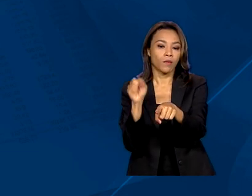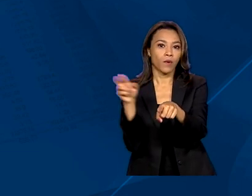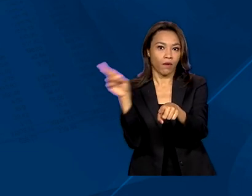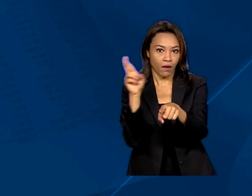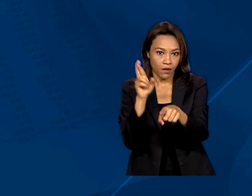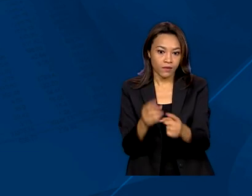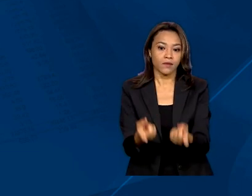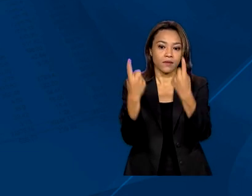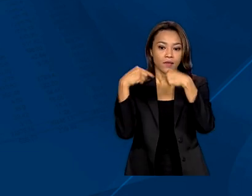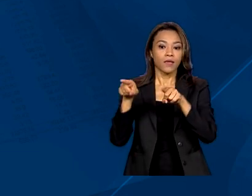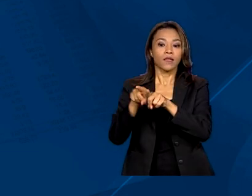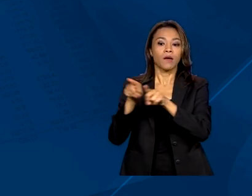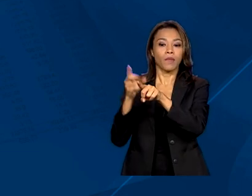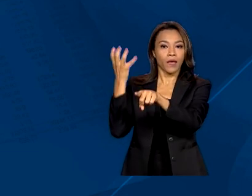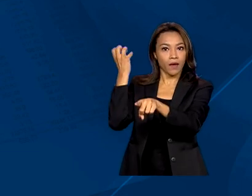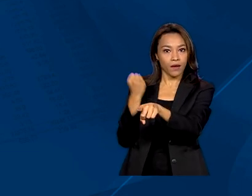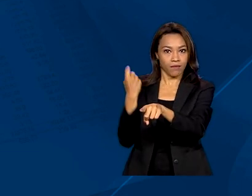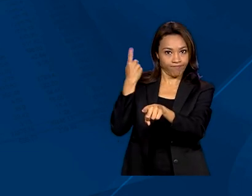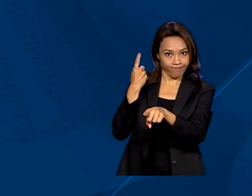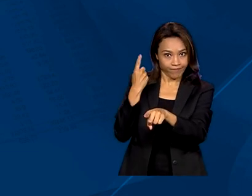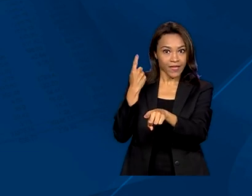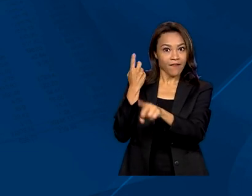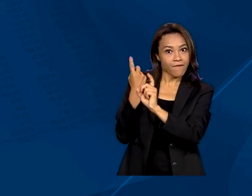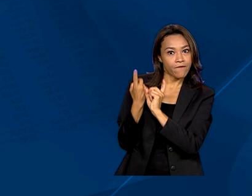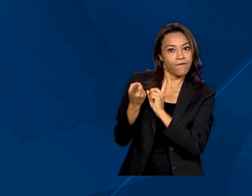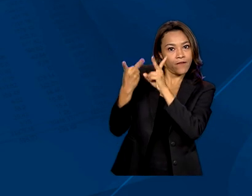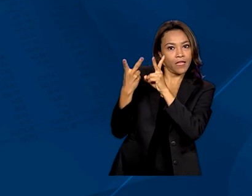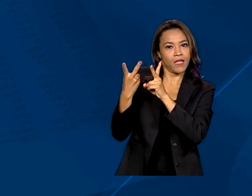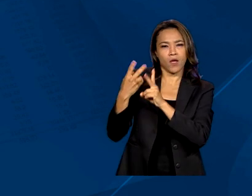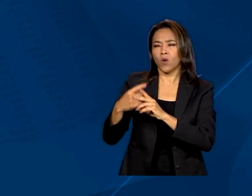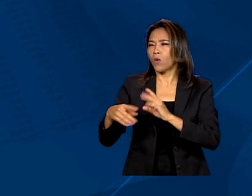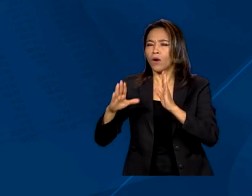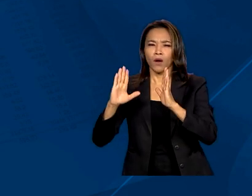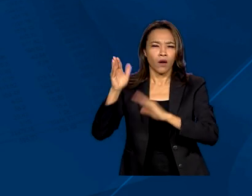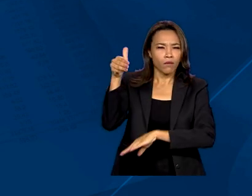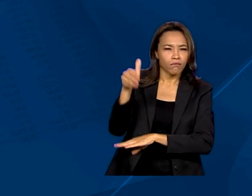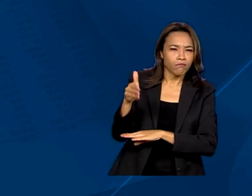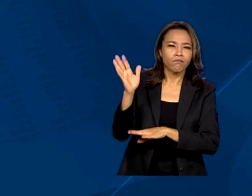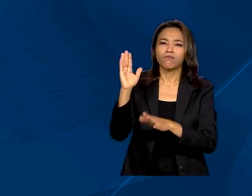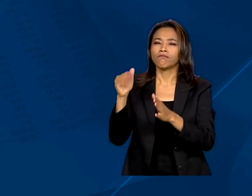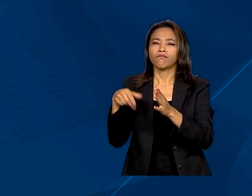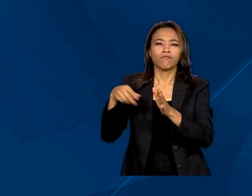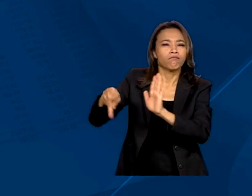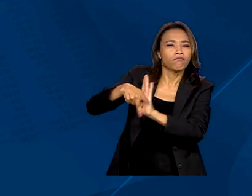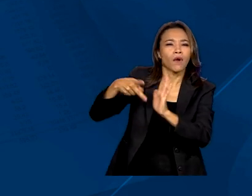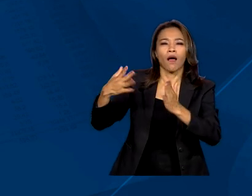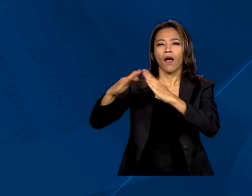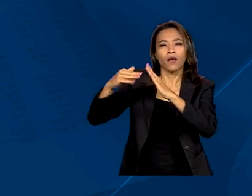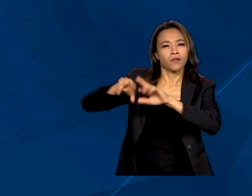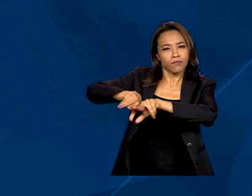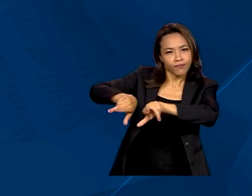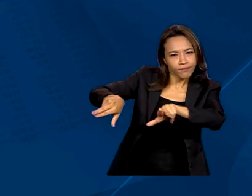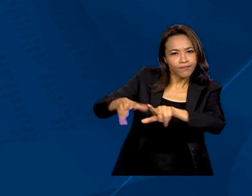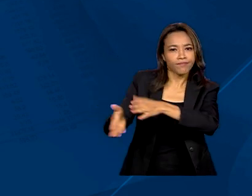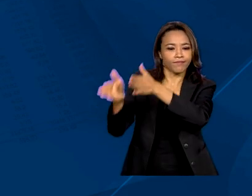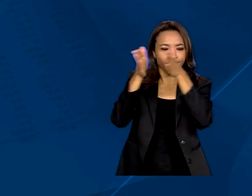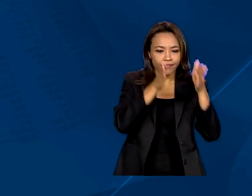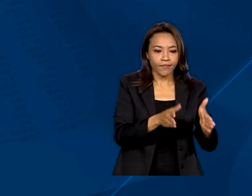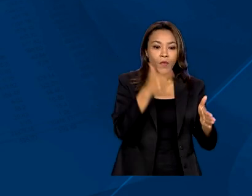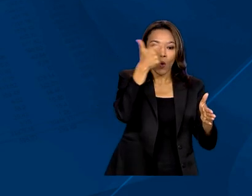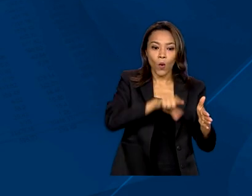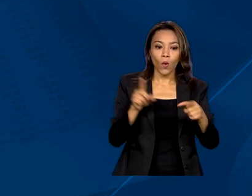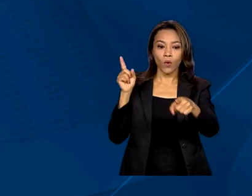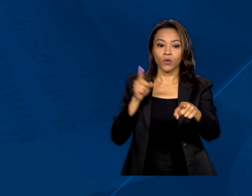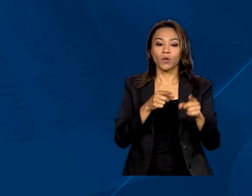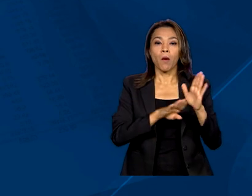Também quem teve ganho de capital na venda de bens ou direitos sujeitos a pagamento do imposto. Quem realizou operações